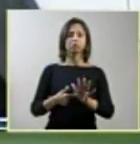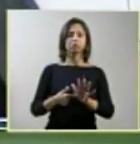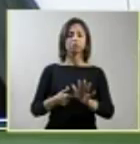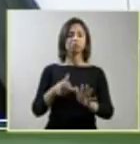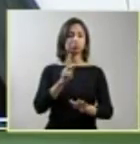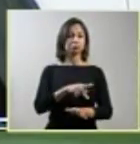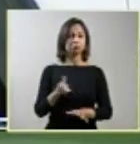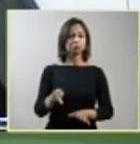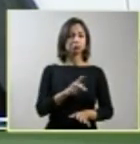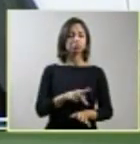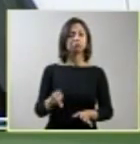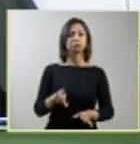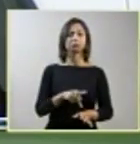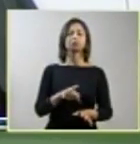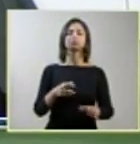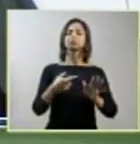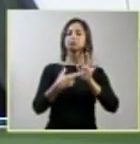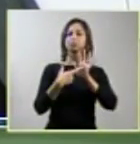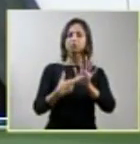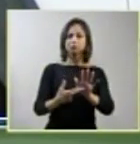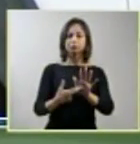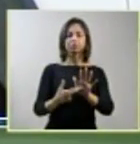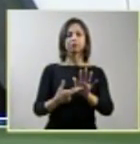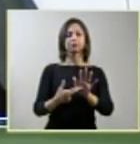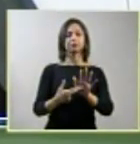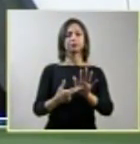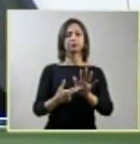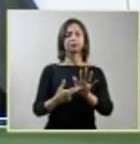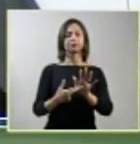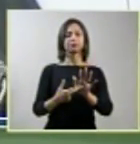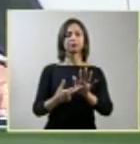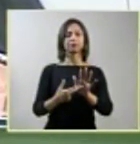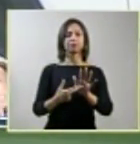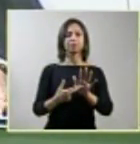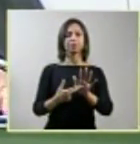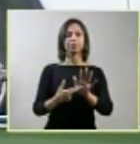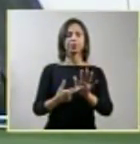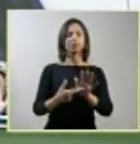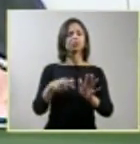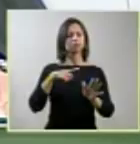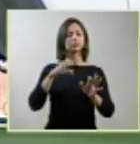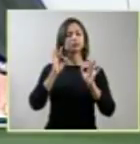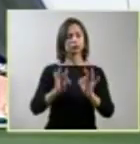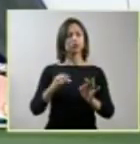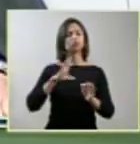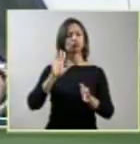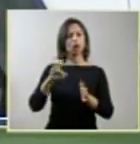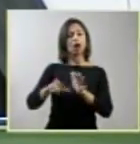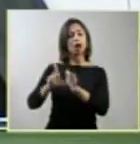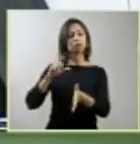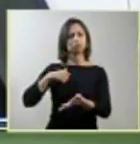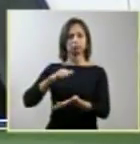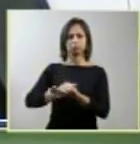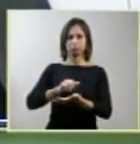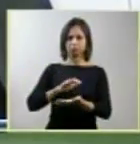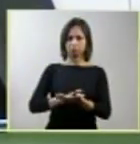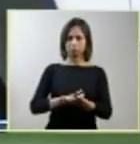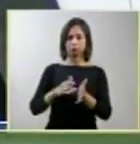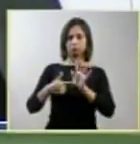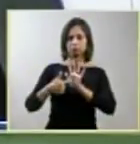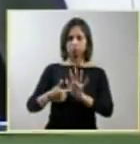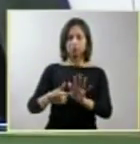representantes devidamente credenciados sobre